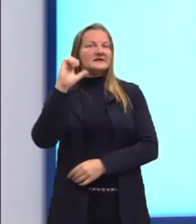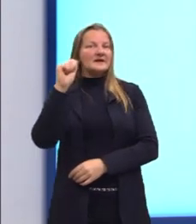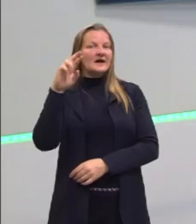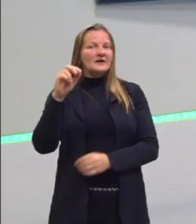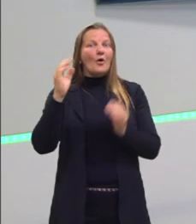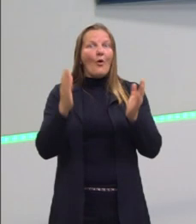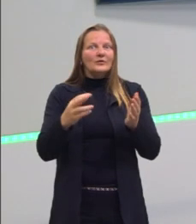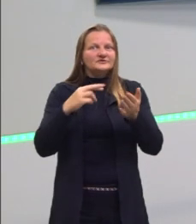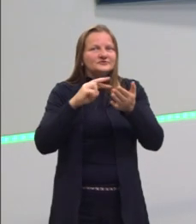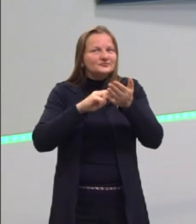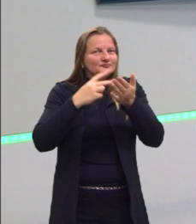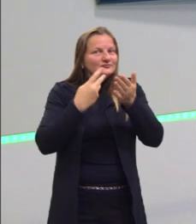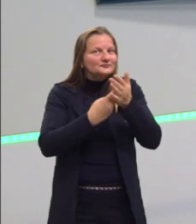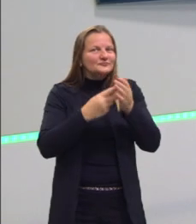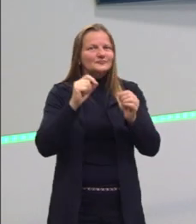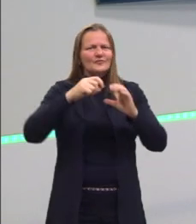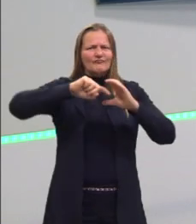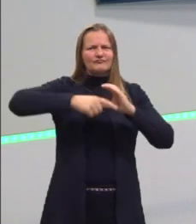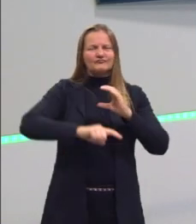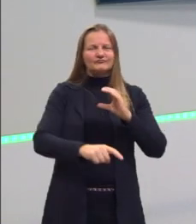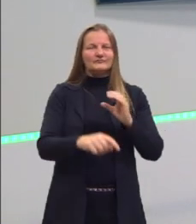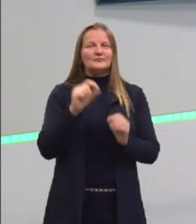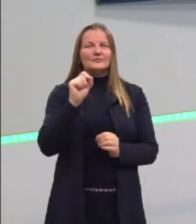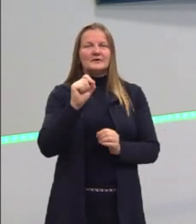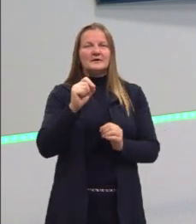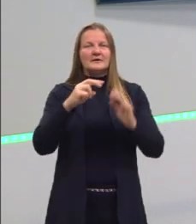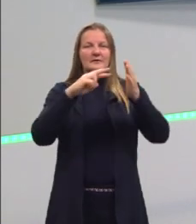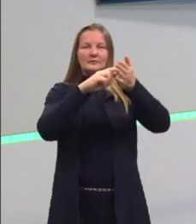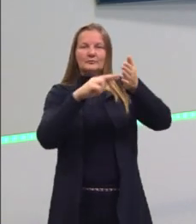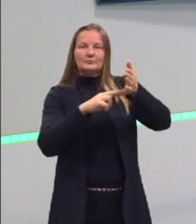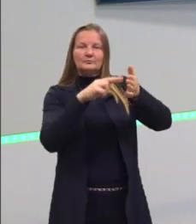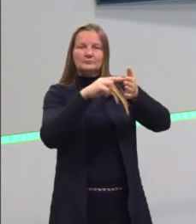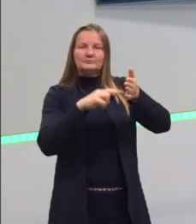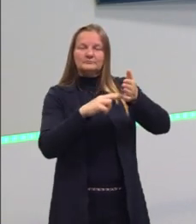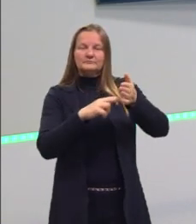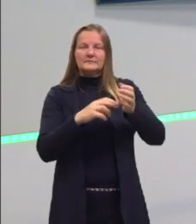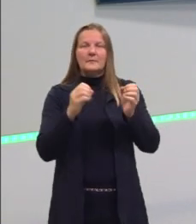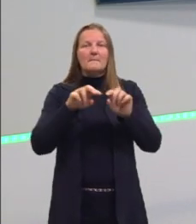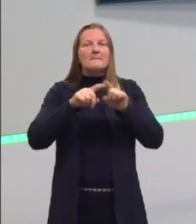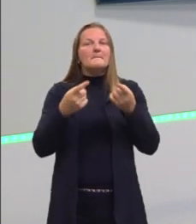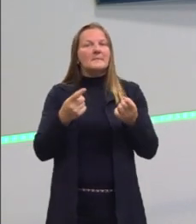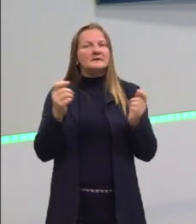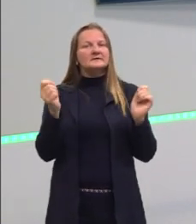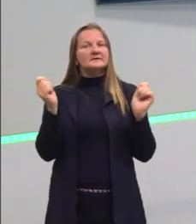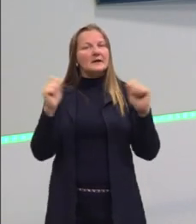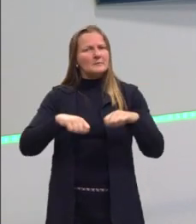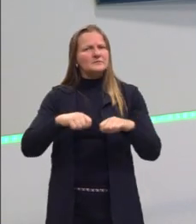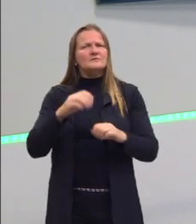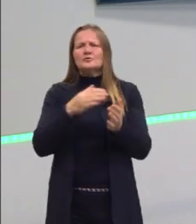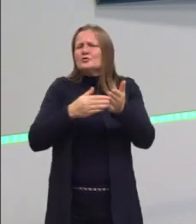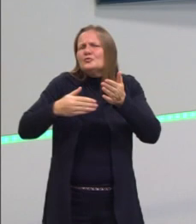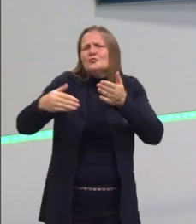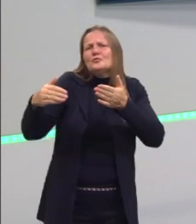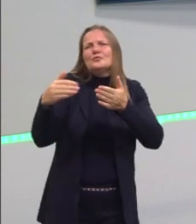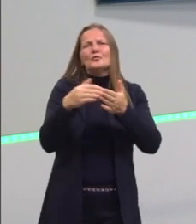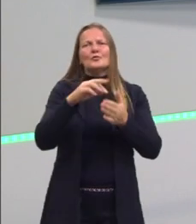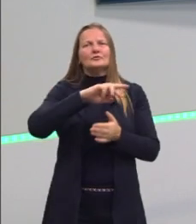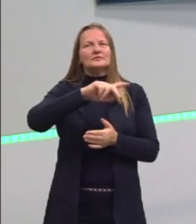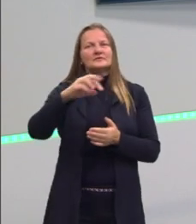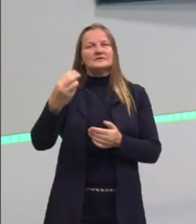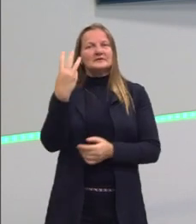hoje trabalhar a planificação de um prisma. Mas a gente consegue planificar todas as figuras ali